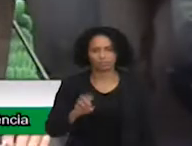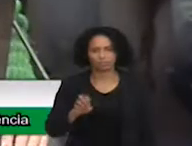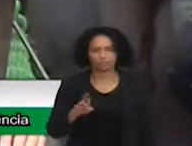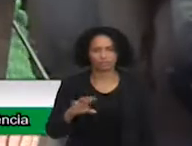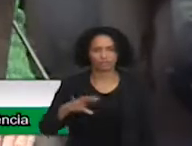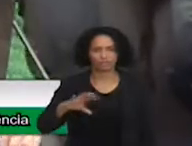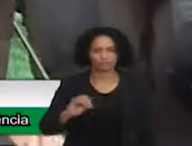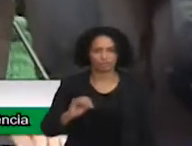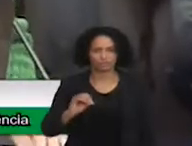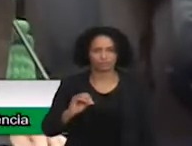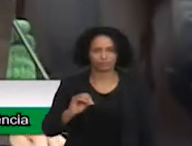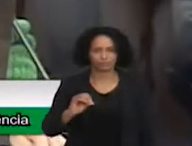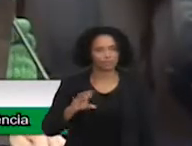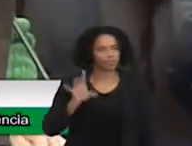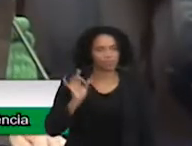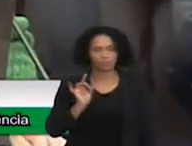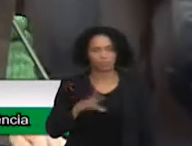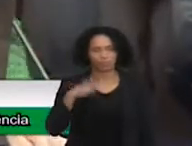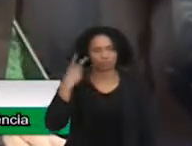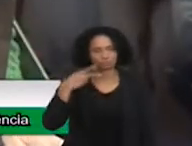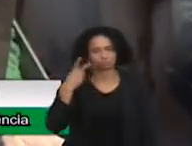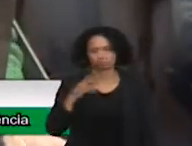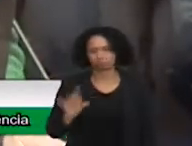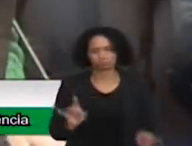são estes os vereadores.